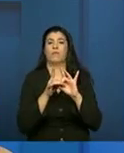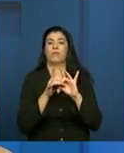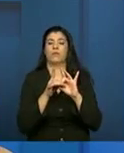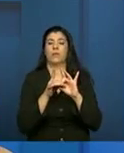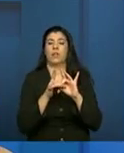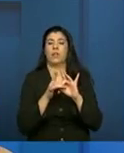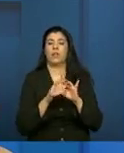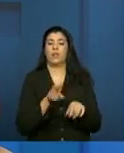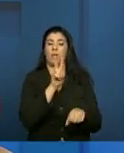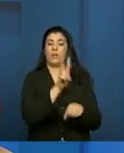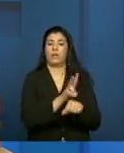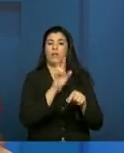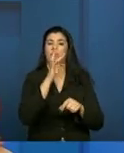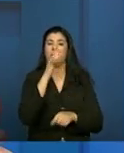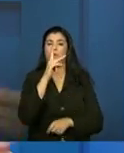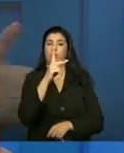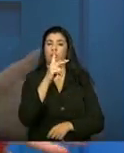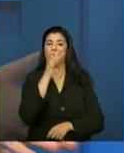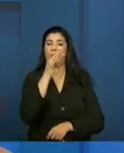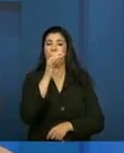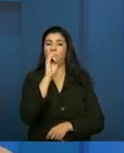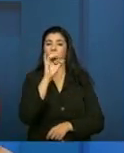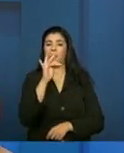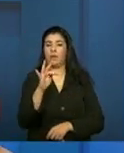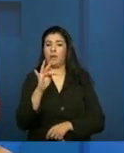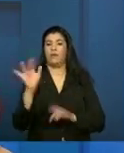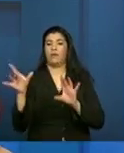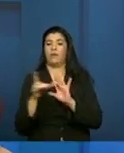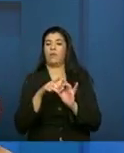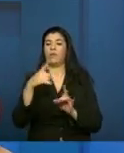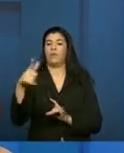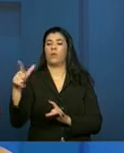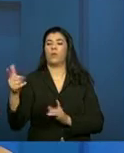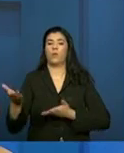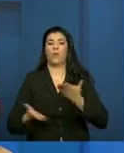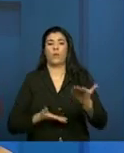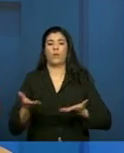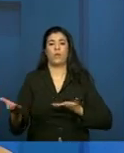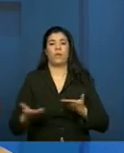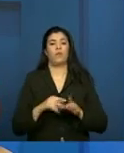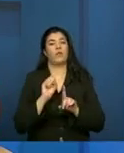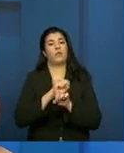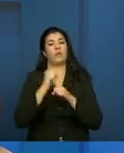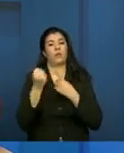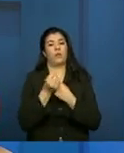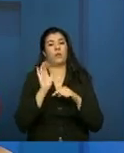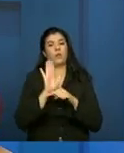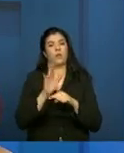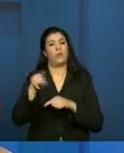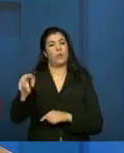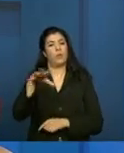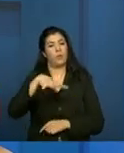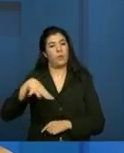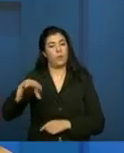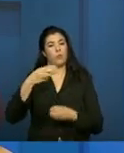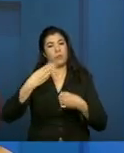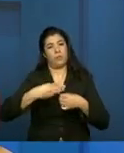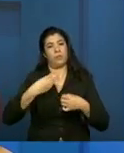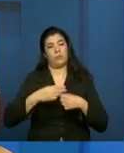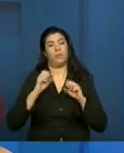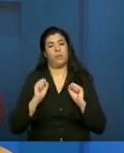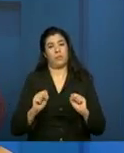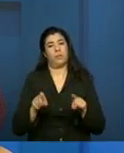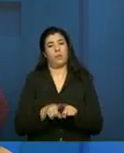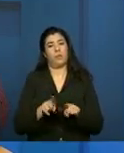proteções que o PAIF oferta, juntamente com as proteções que outros serviços da rede socioassistencial daquele território ou do próprio município